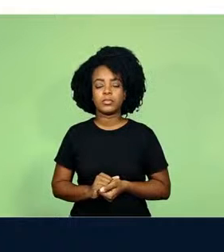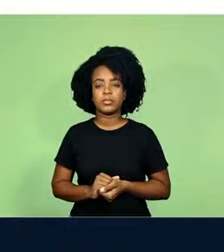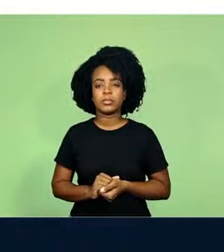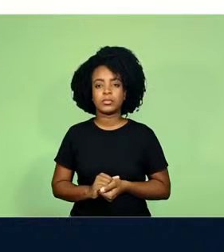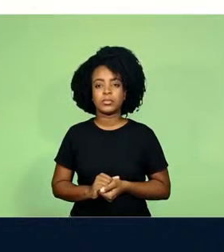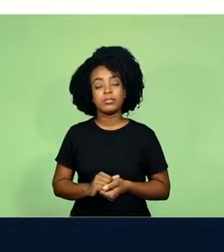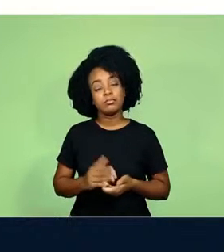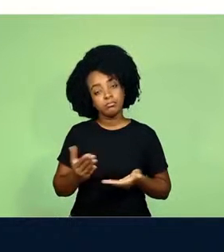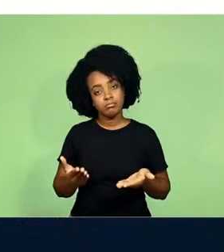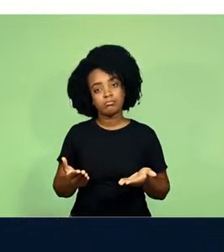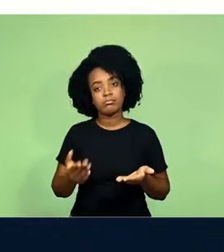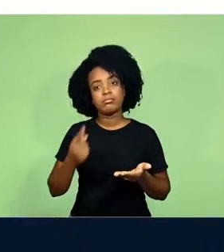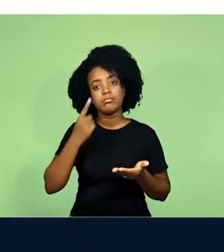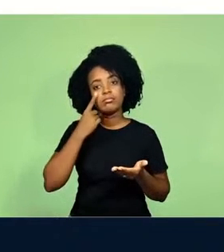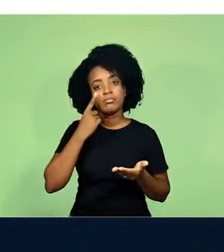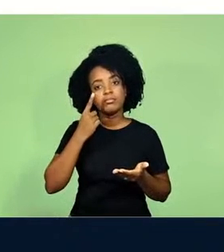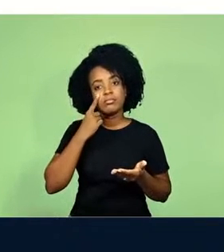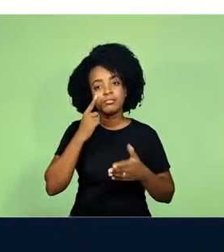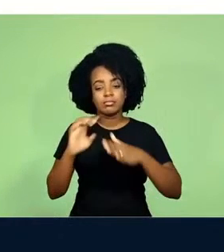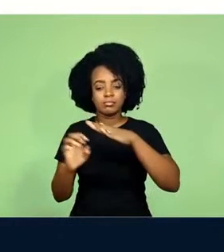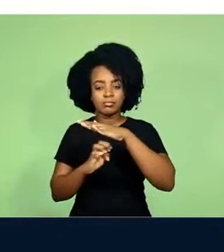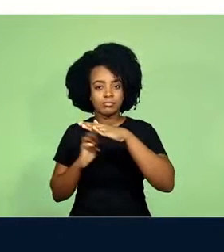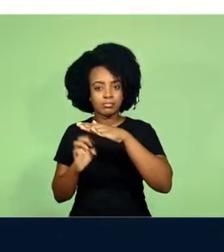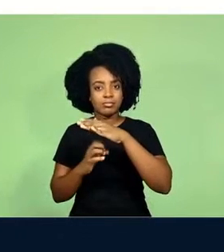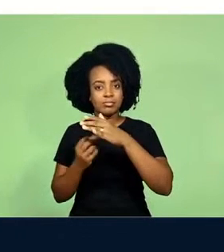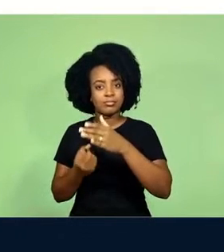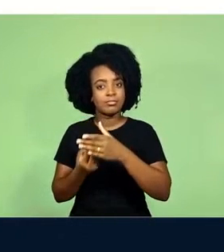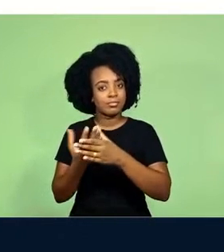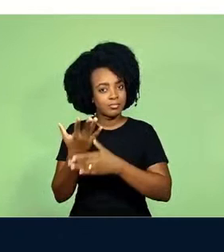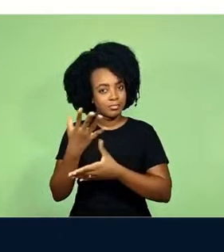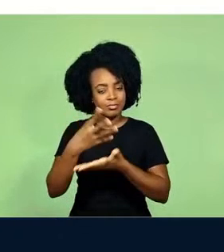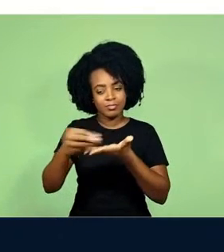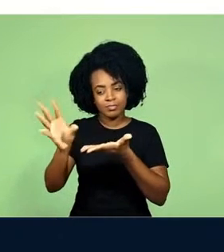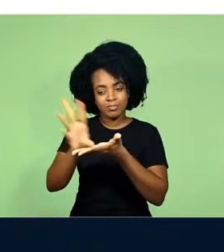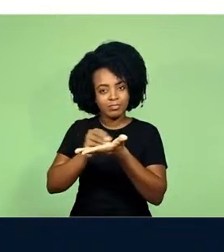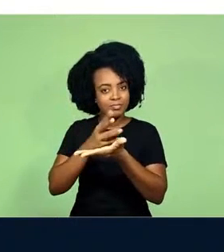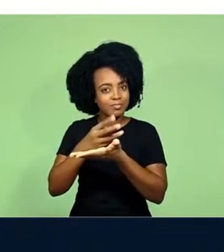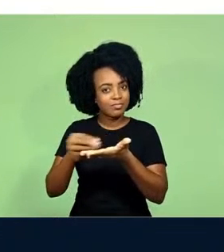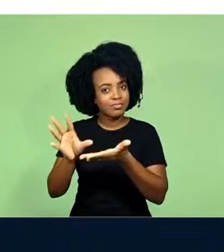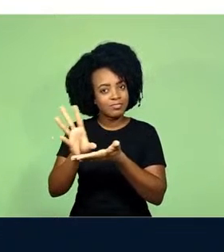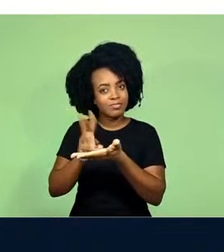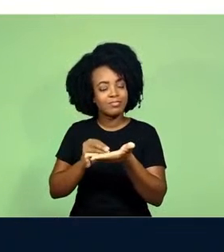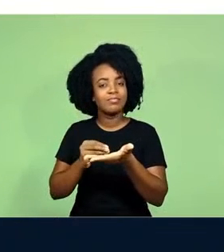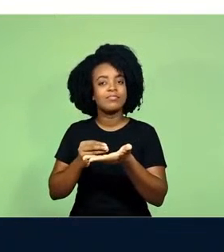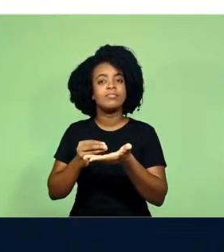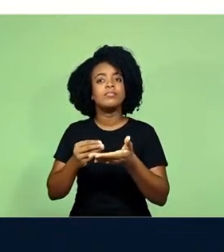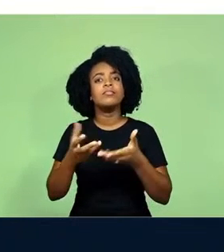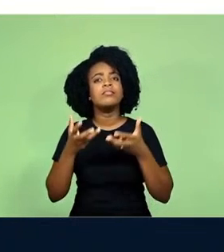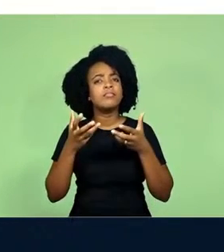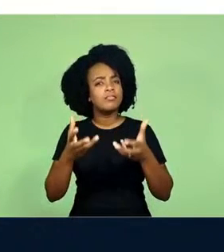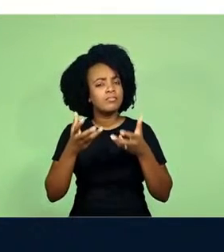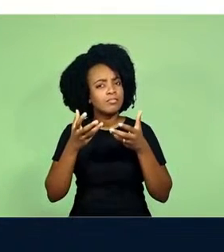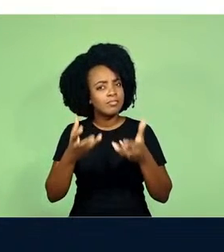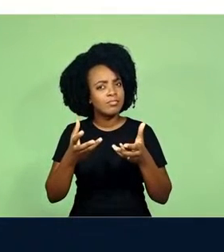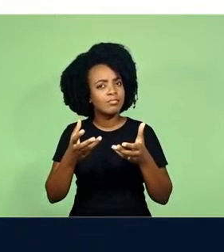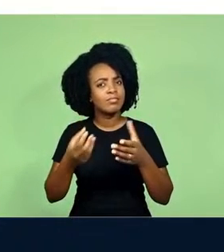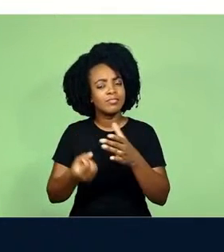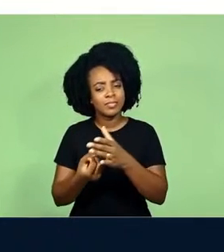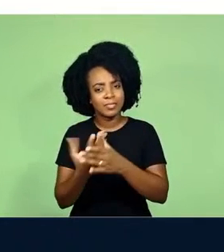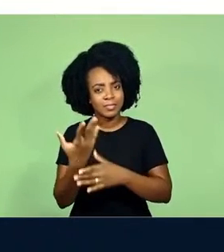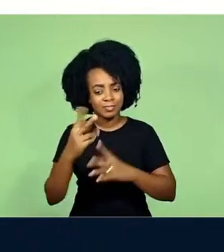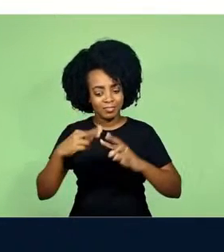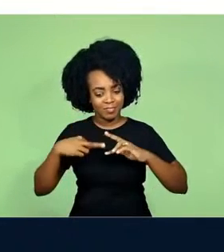Como vimos, a empresa criadora dos replicantes buscam criar os humanos